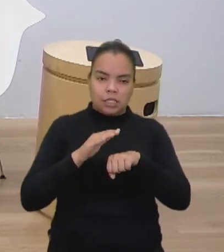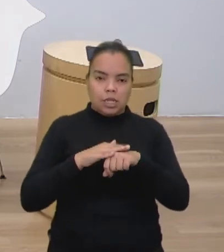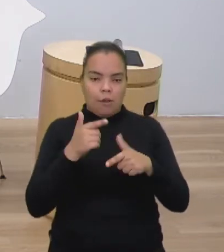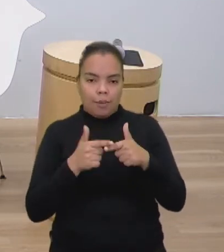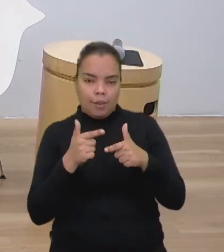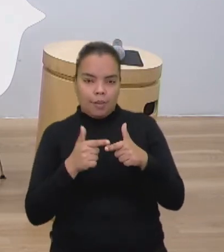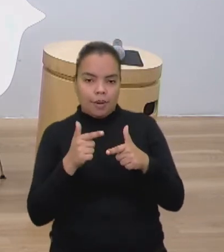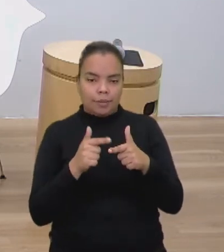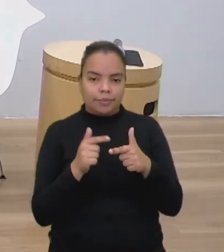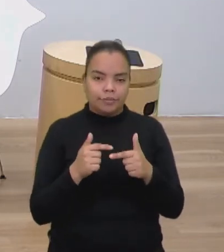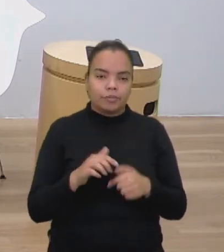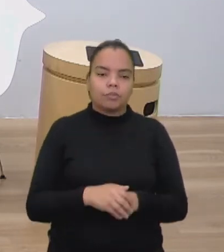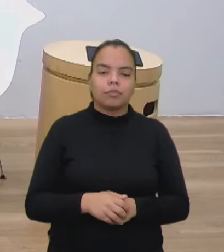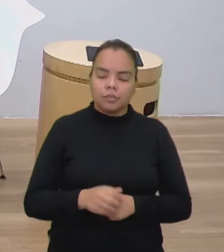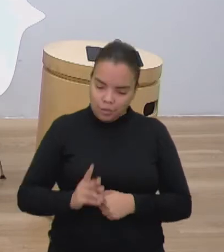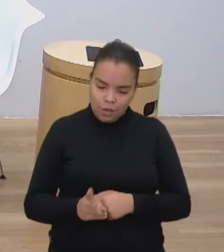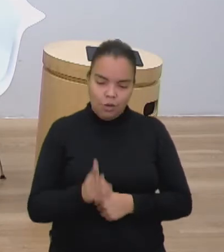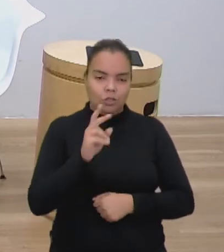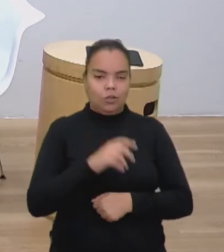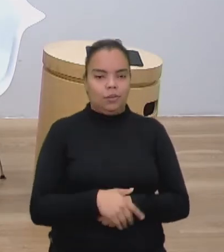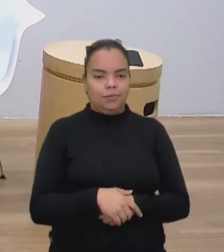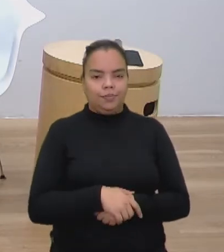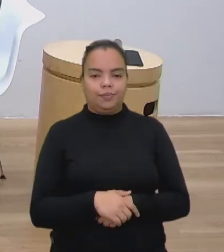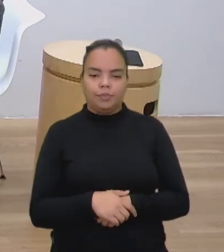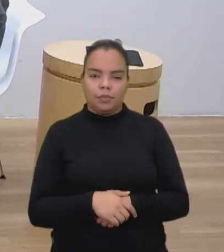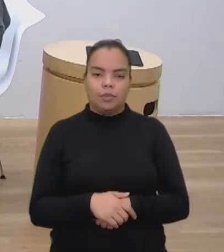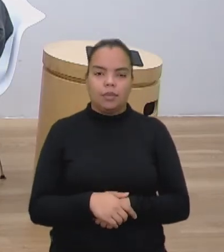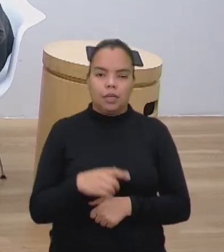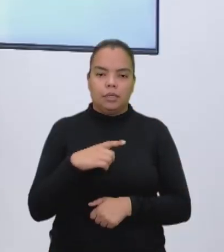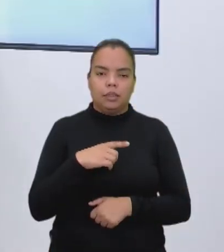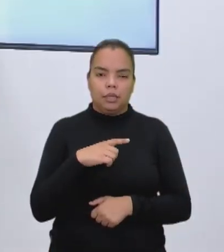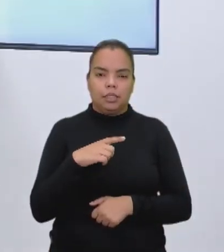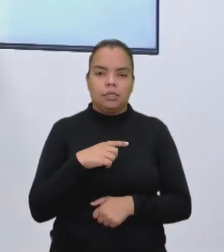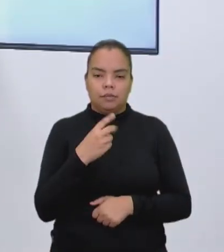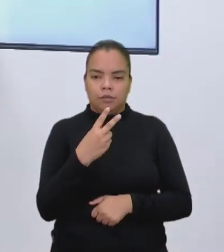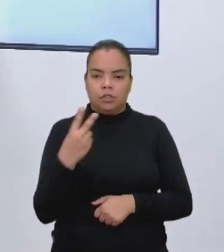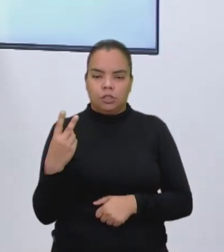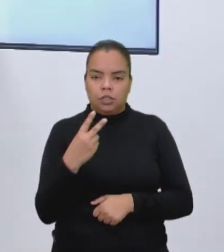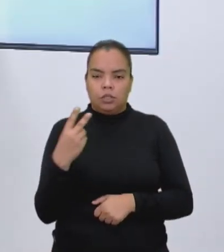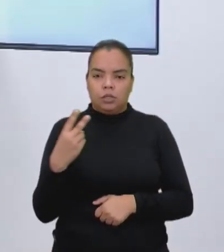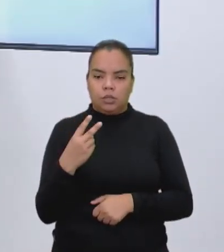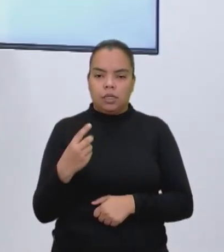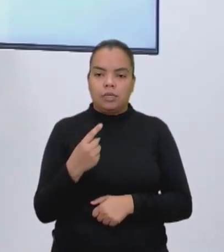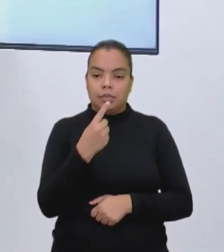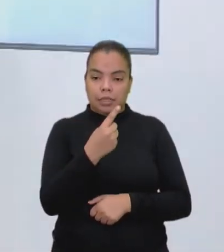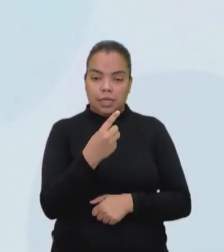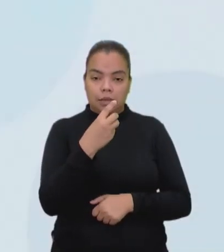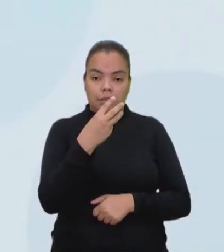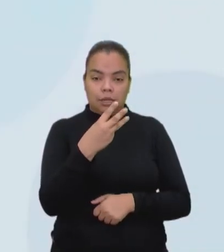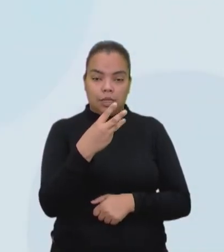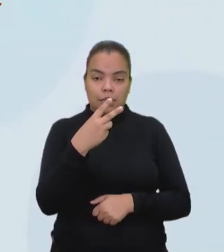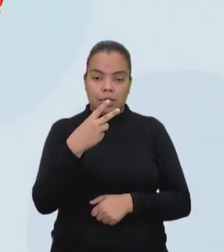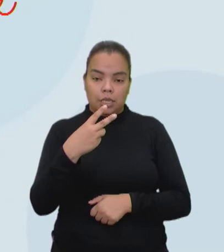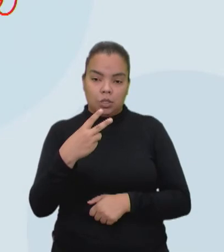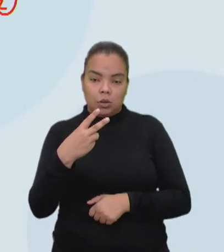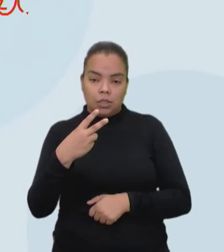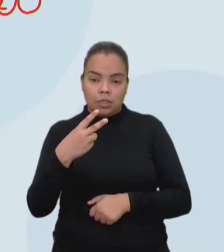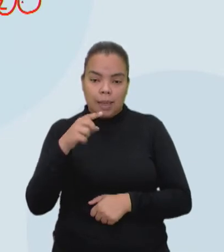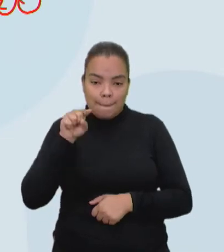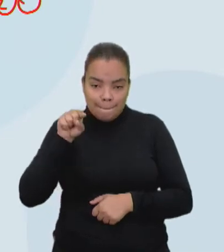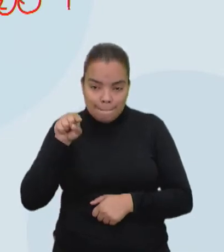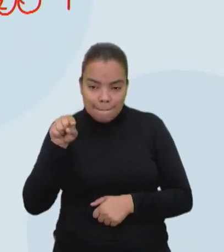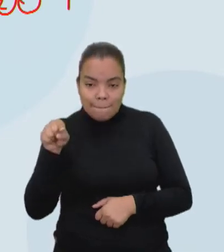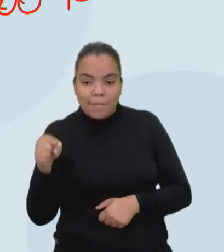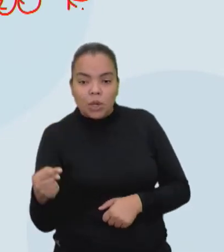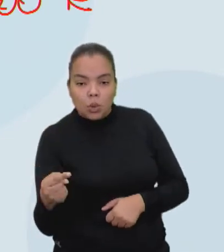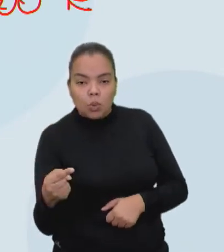já me abriu o apetite. Continua. lá então. E aí a gente tem vezes 22, 132 mil é a receita. É